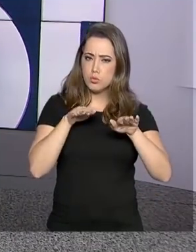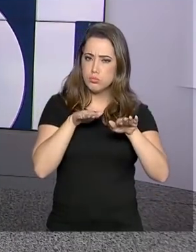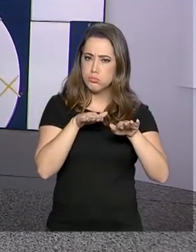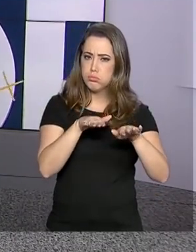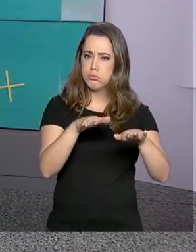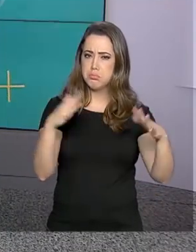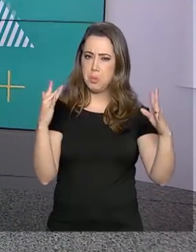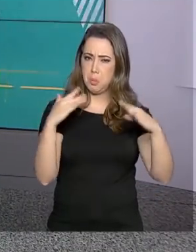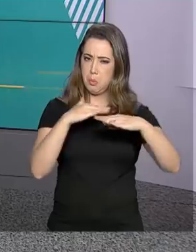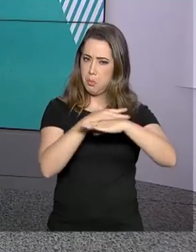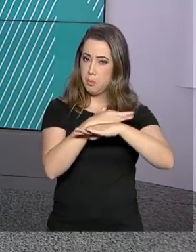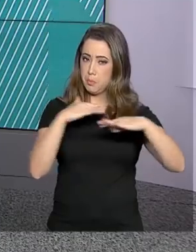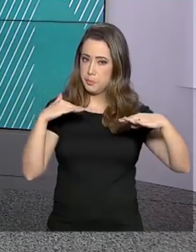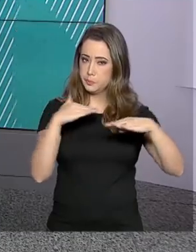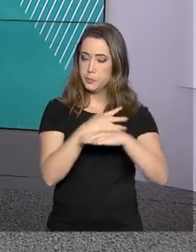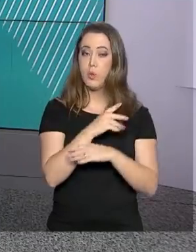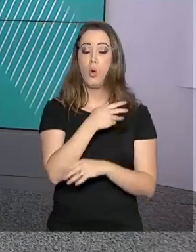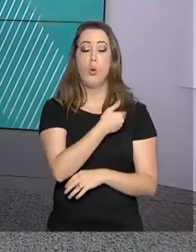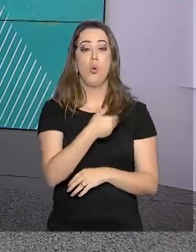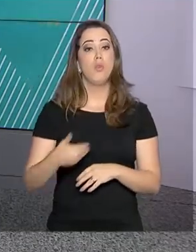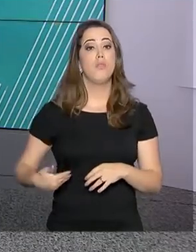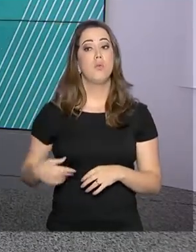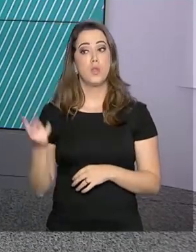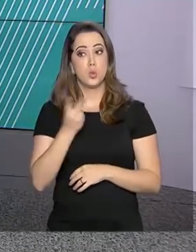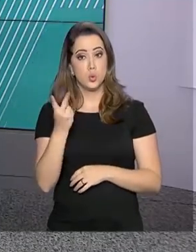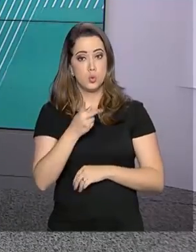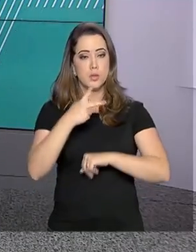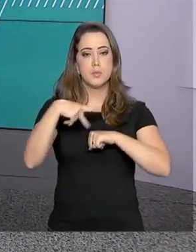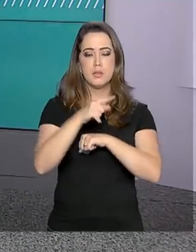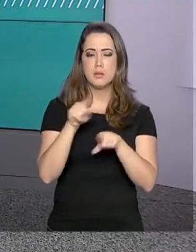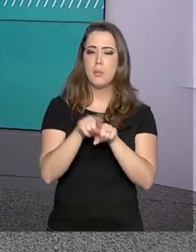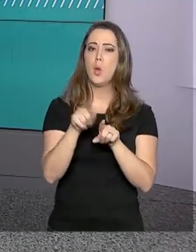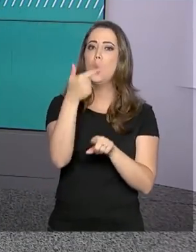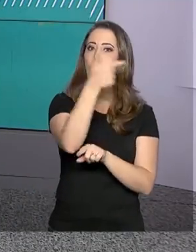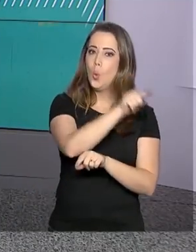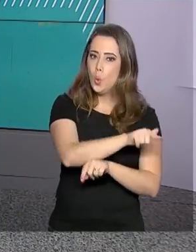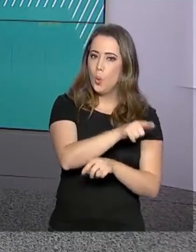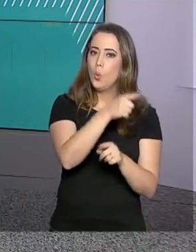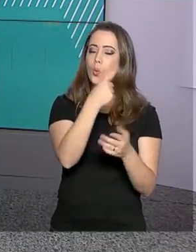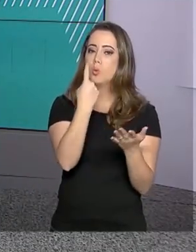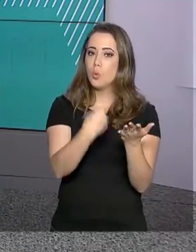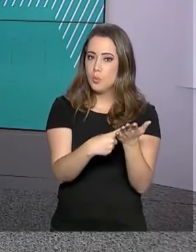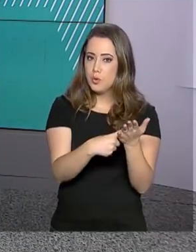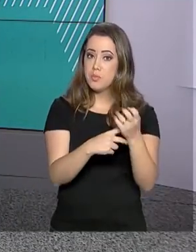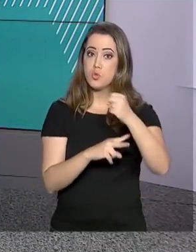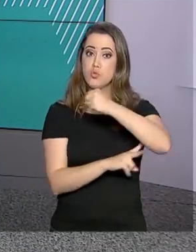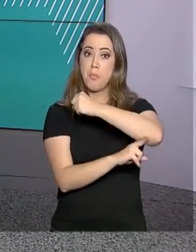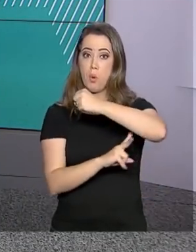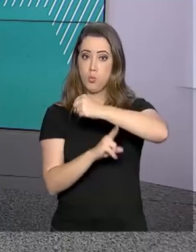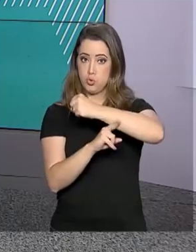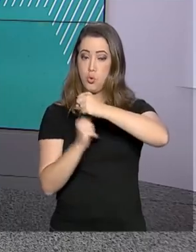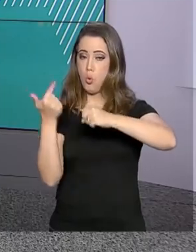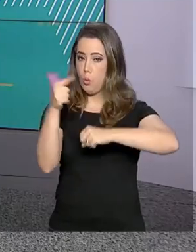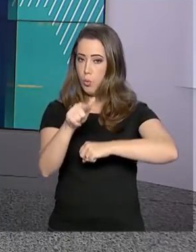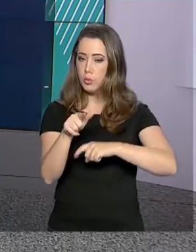também já firmaram compromisso com mais uma obra. Uma outra ponte será construída sobre o rio Paraguai, ligando Porto Murtinho,